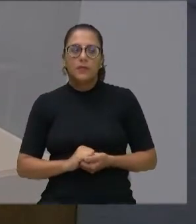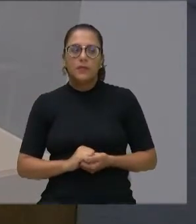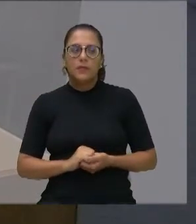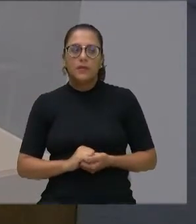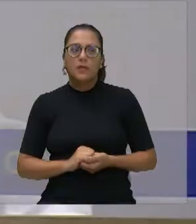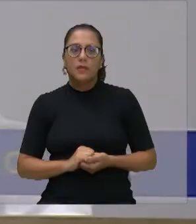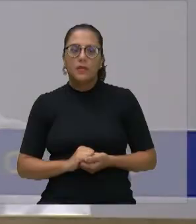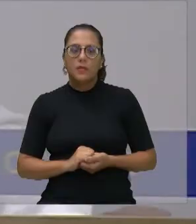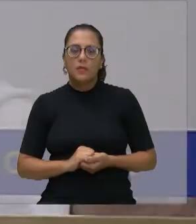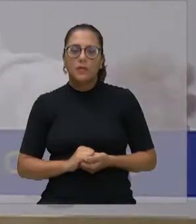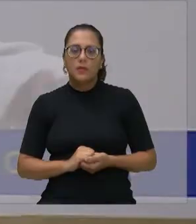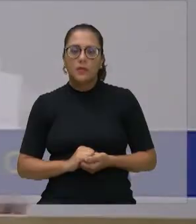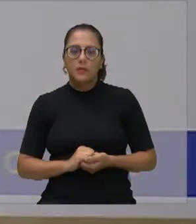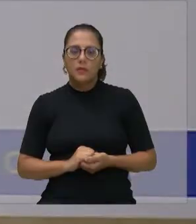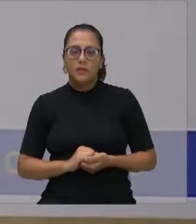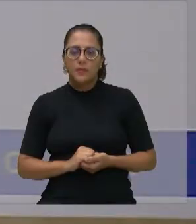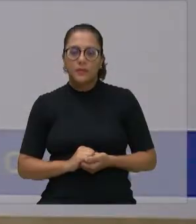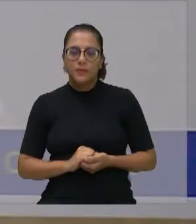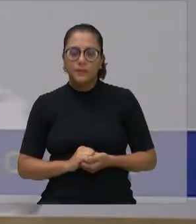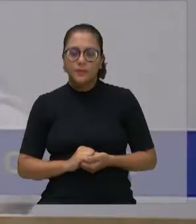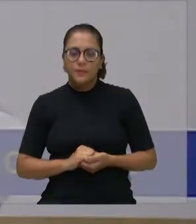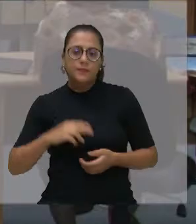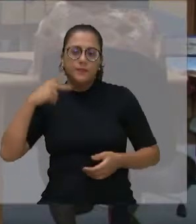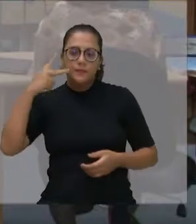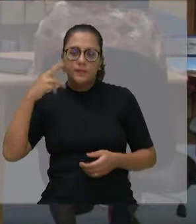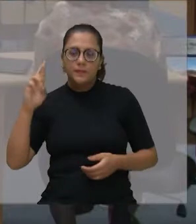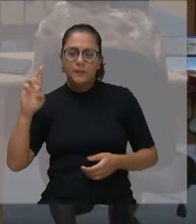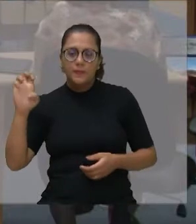Com a palavra, vereador Renato Santiago.